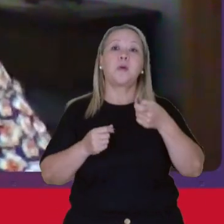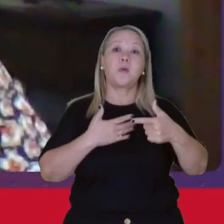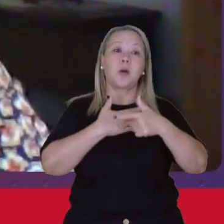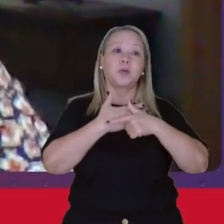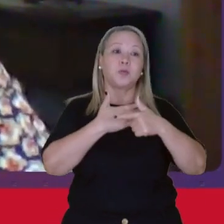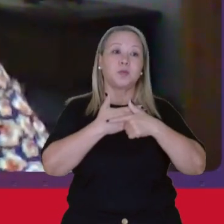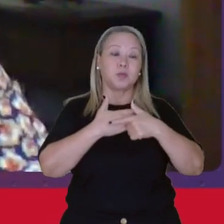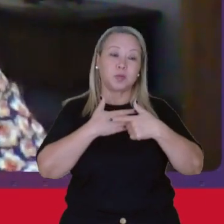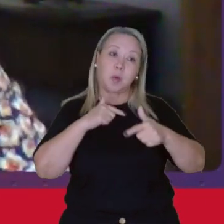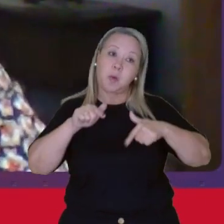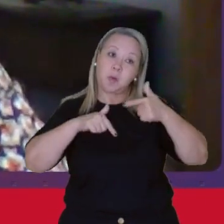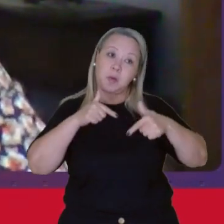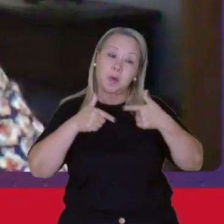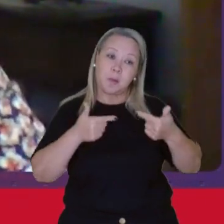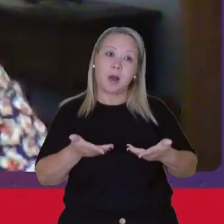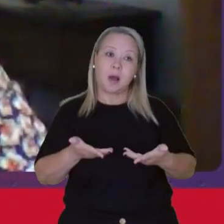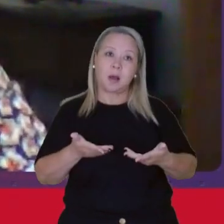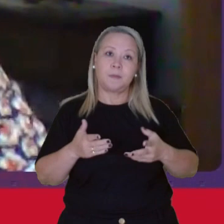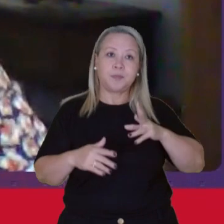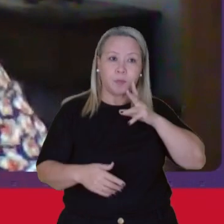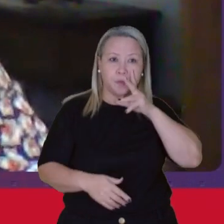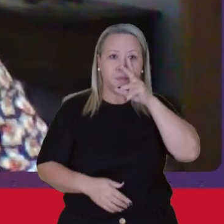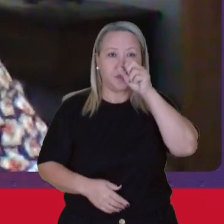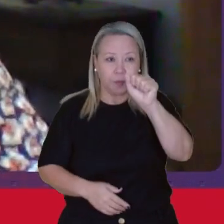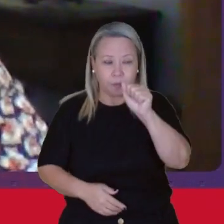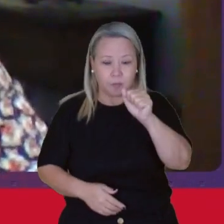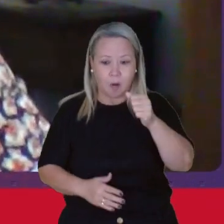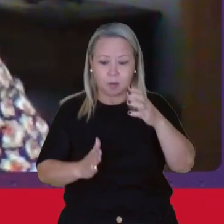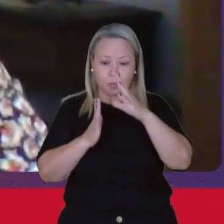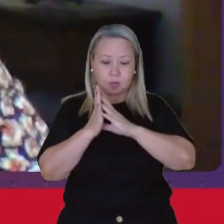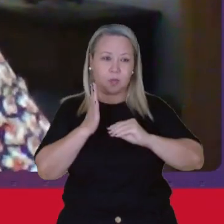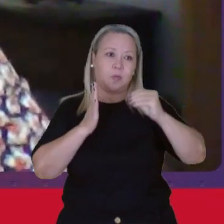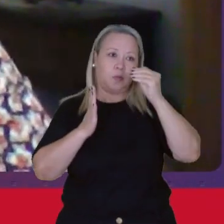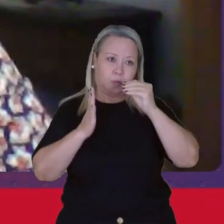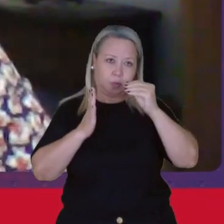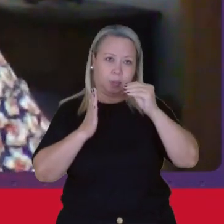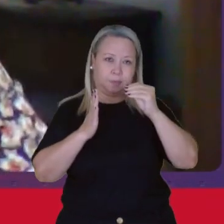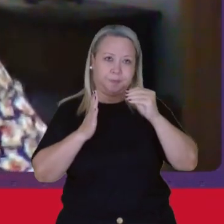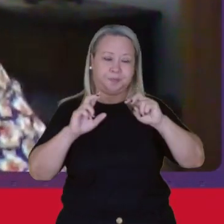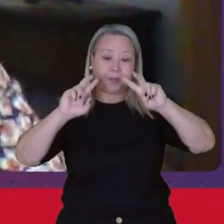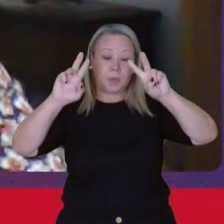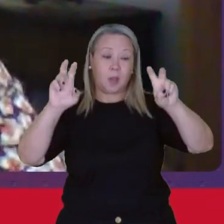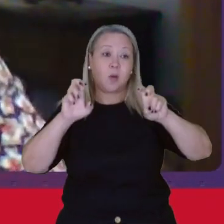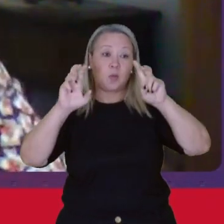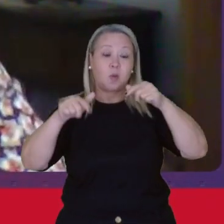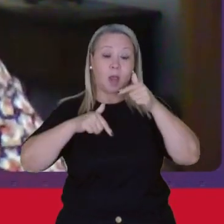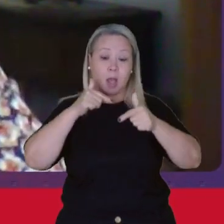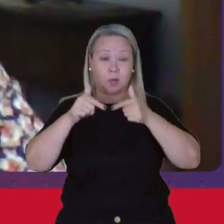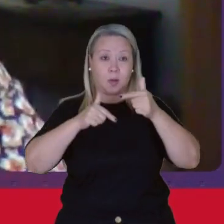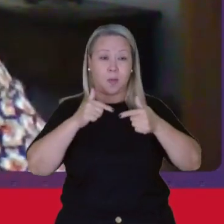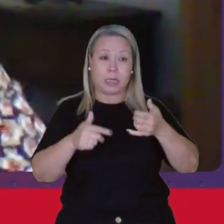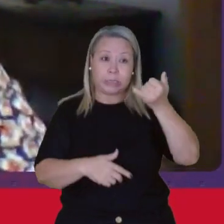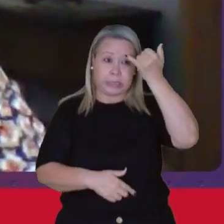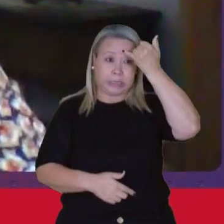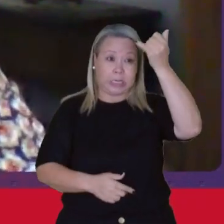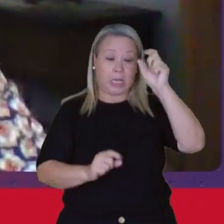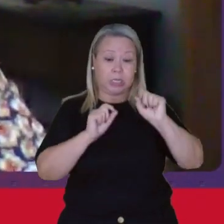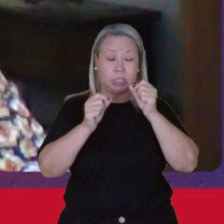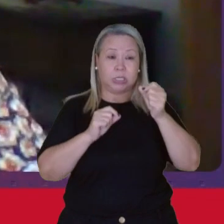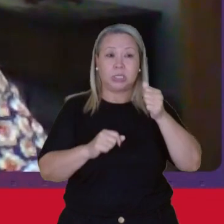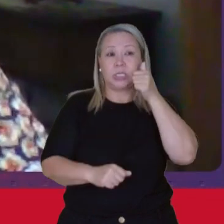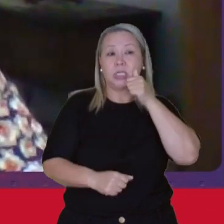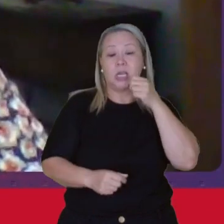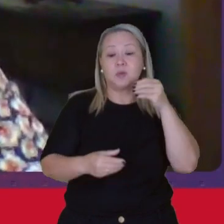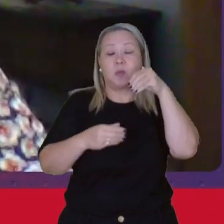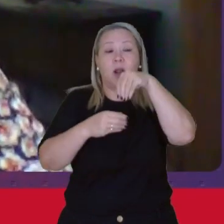Ocupações Com fortes Estereótipos De gênero Então no caso O mundo do trabalho Essa ideia De que as mulheres Se